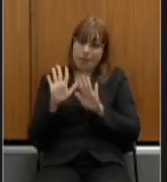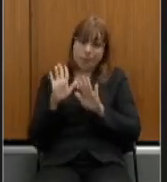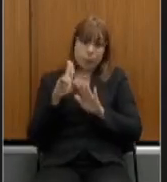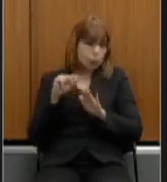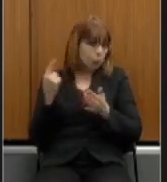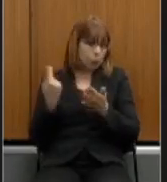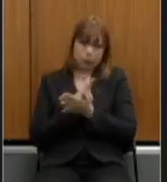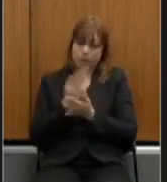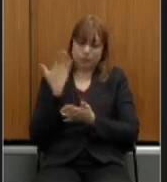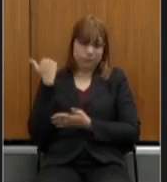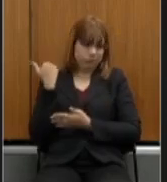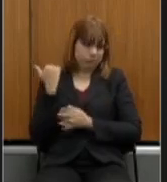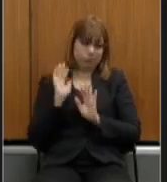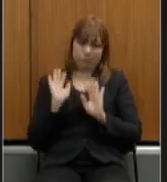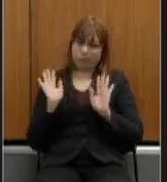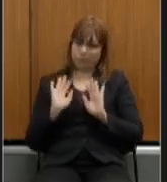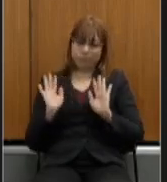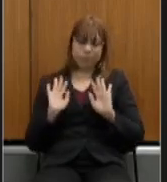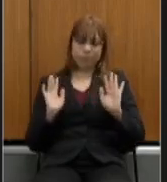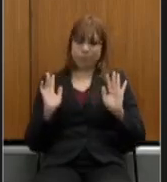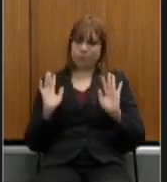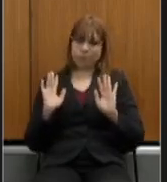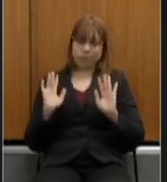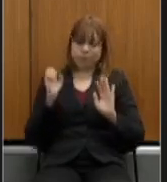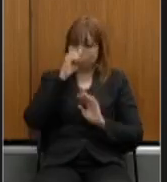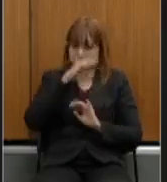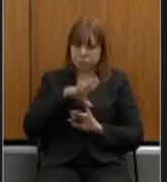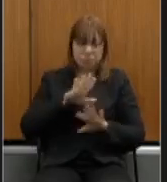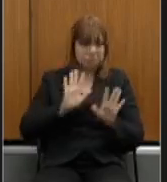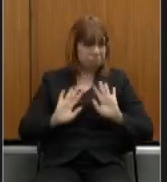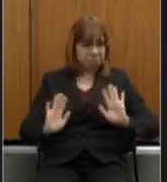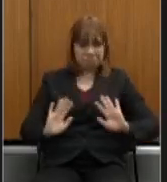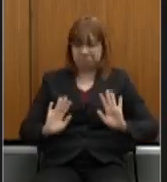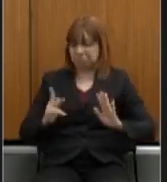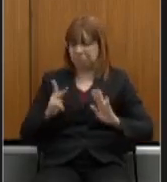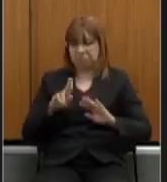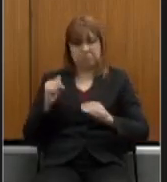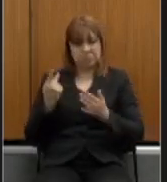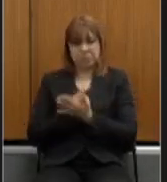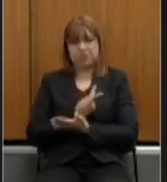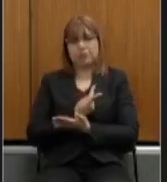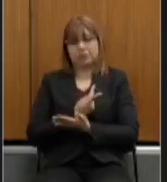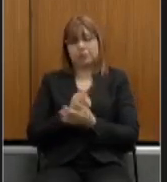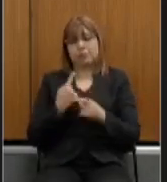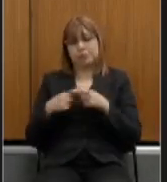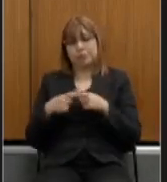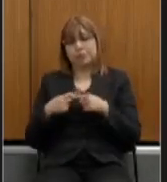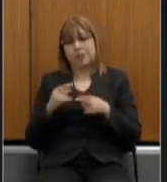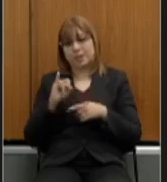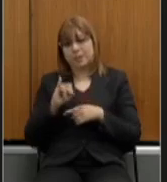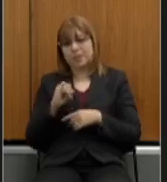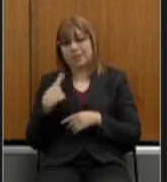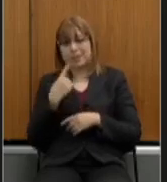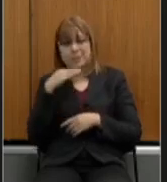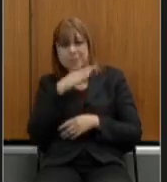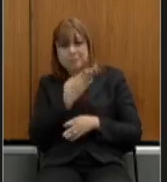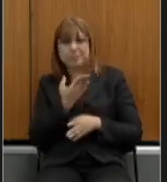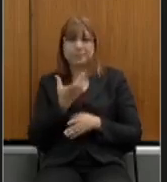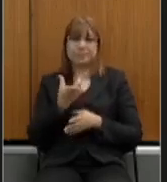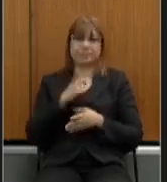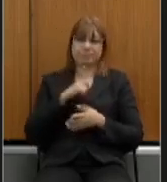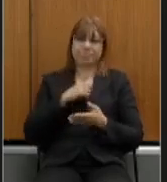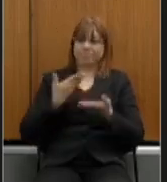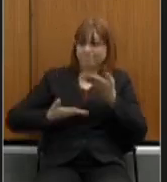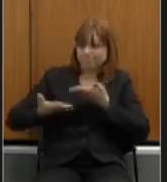nenhum tipo de agressão me parece que quando há convicção da necessidade de mudanças quando há abertura de